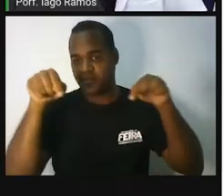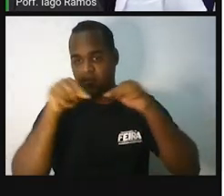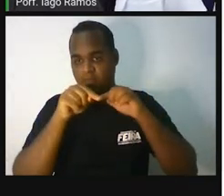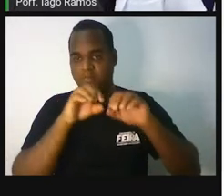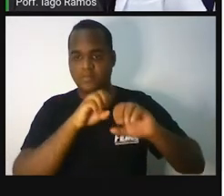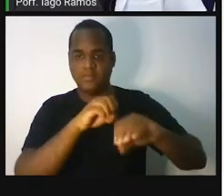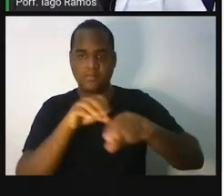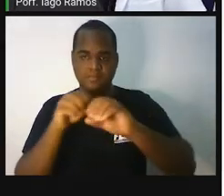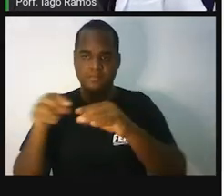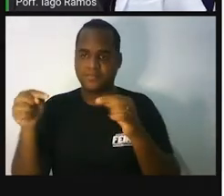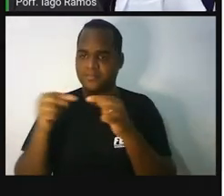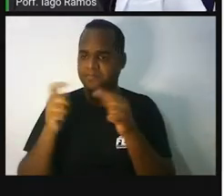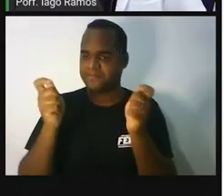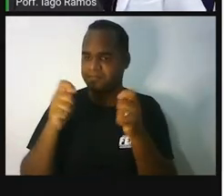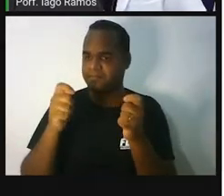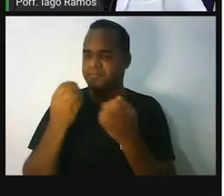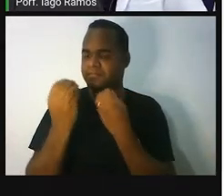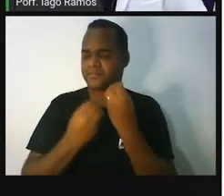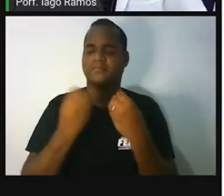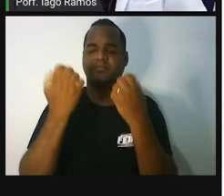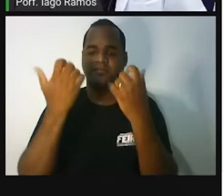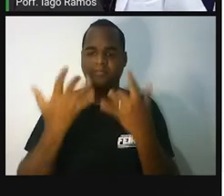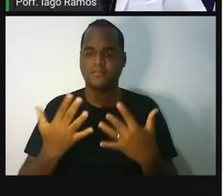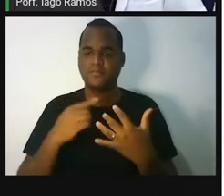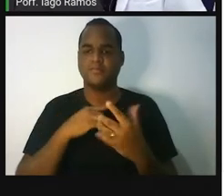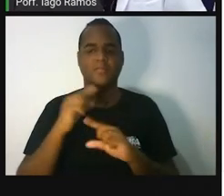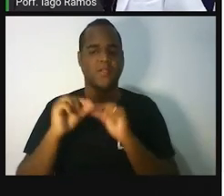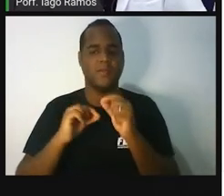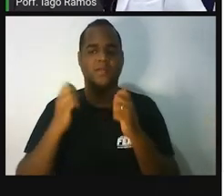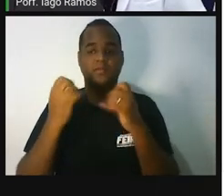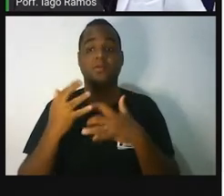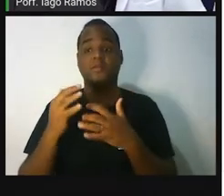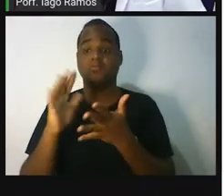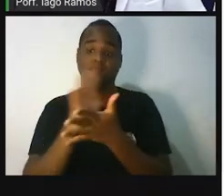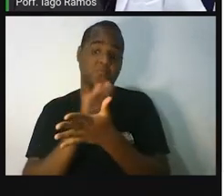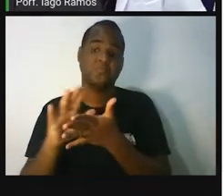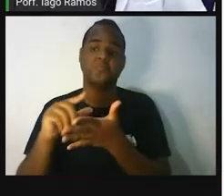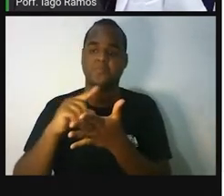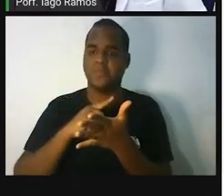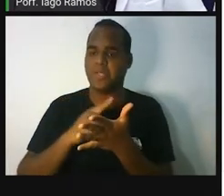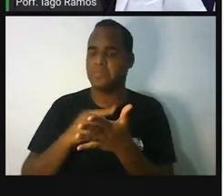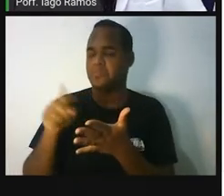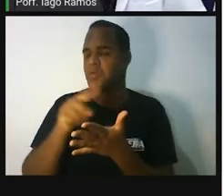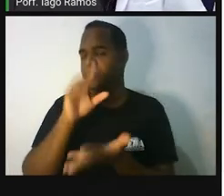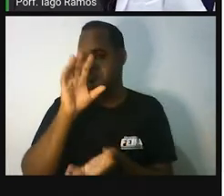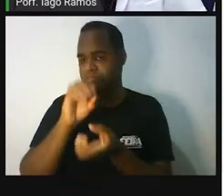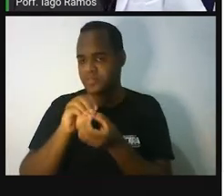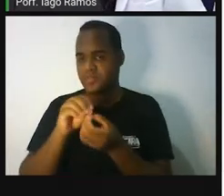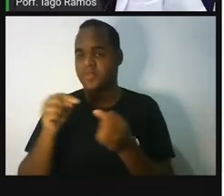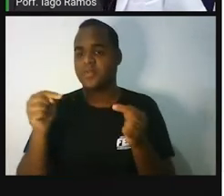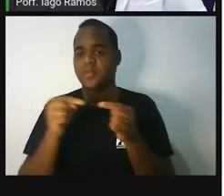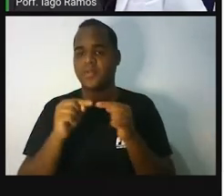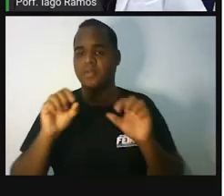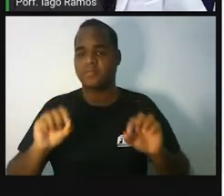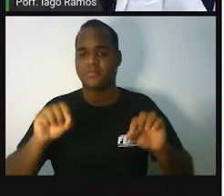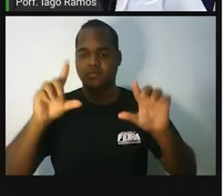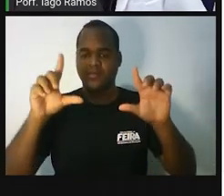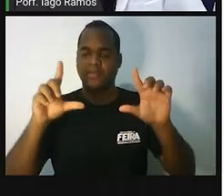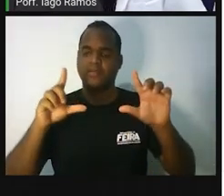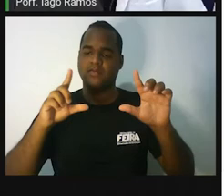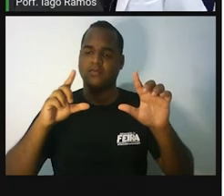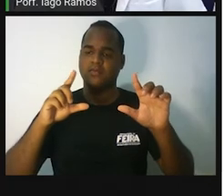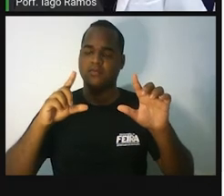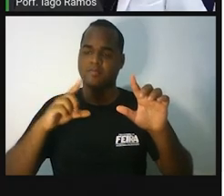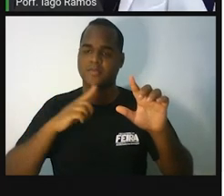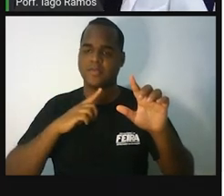E aí é o seguinte, olha só, tem algumas coisas que a gente vai fazer aqui nessa tela e que vão